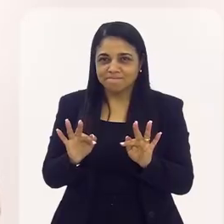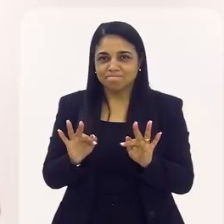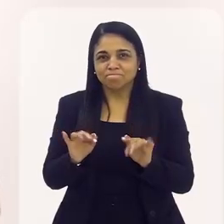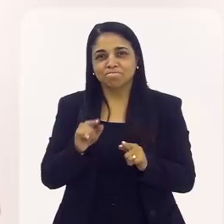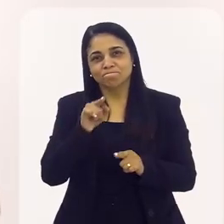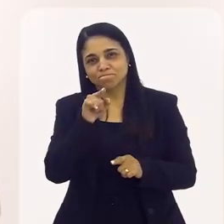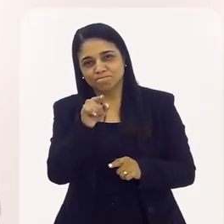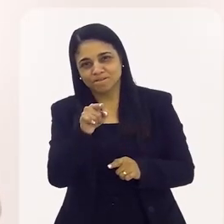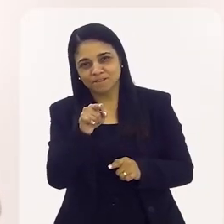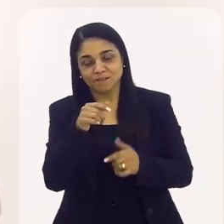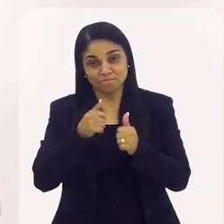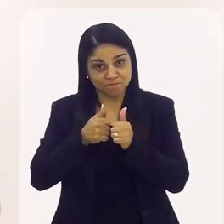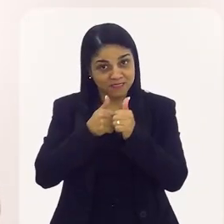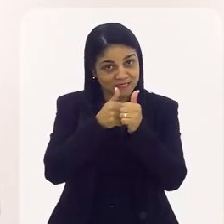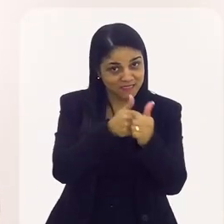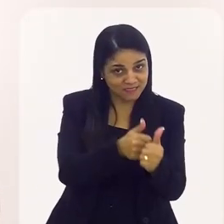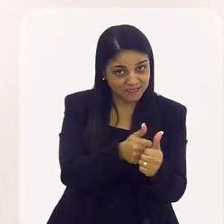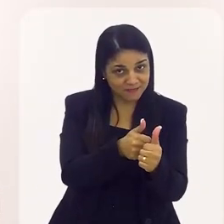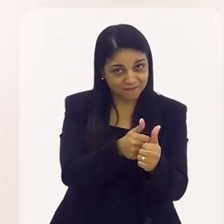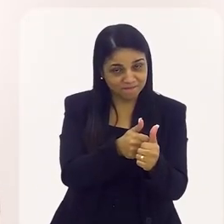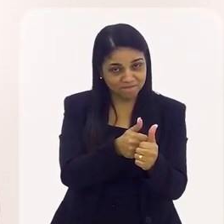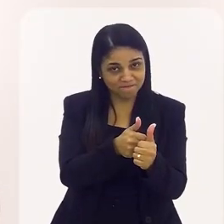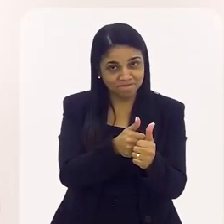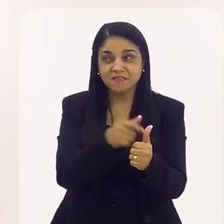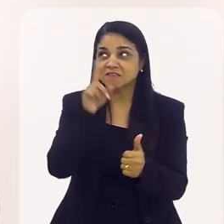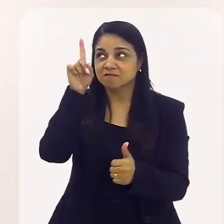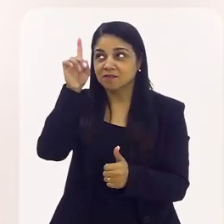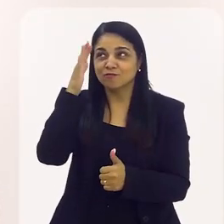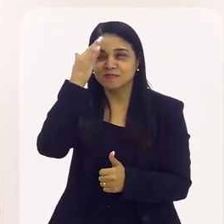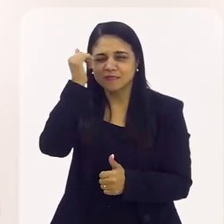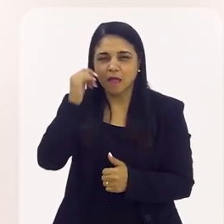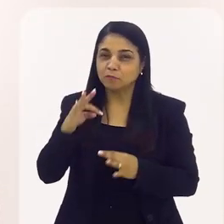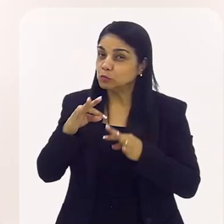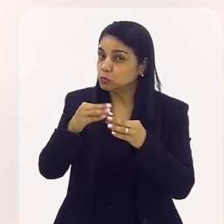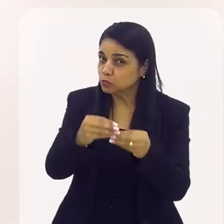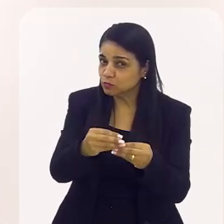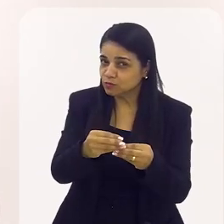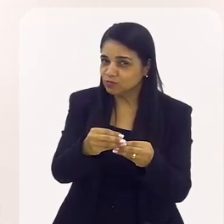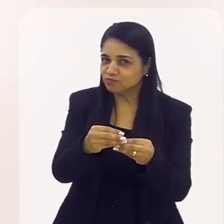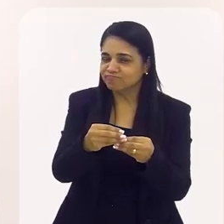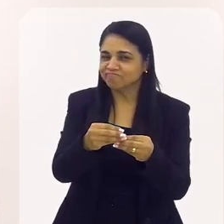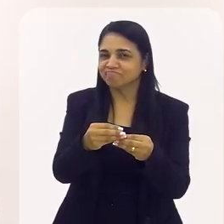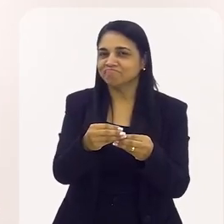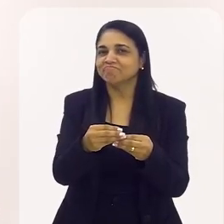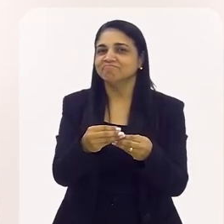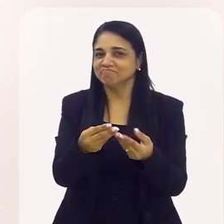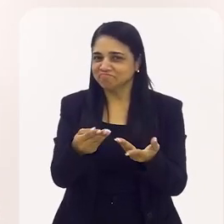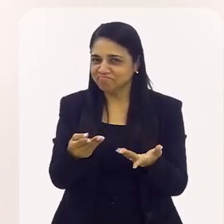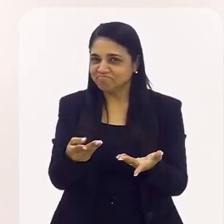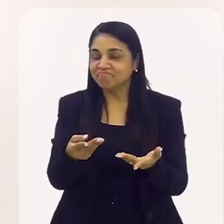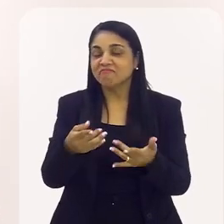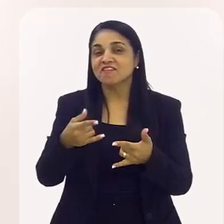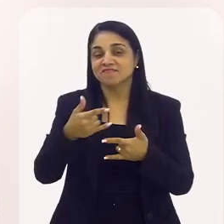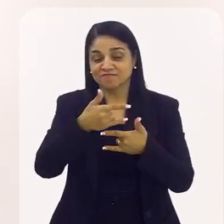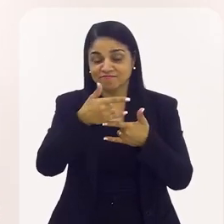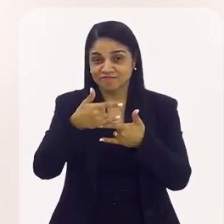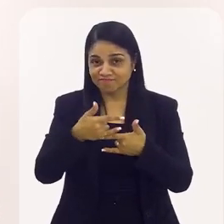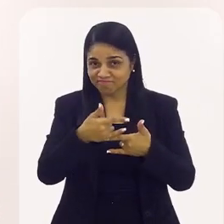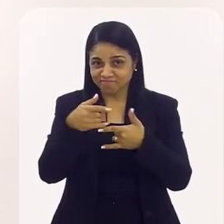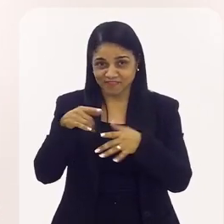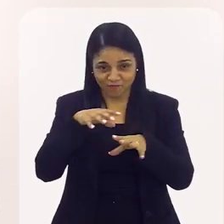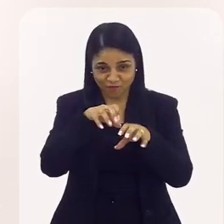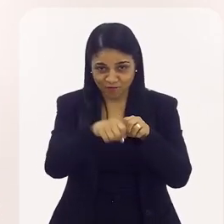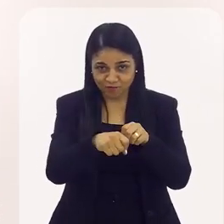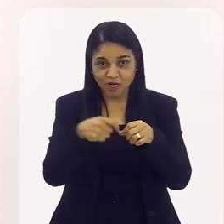E, já que você me segue, Deus sabe de tudo. Nesse dia, realmente, eu